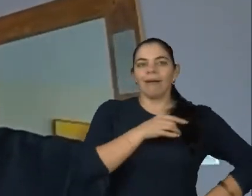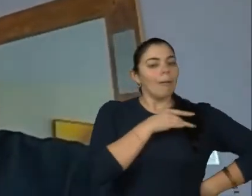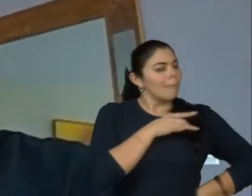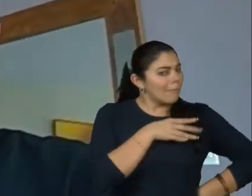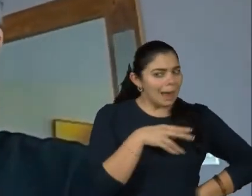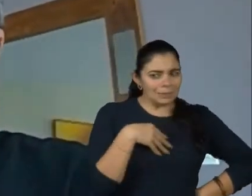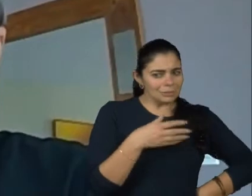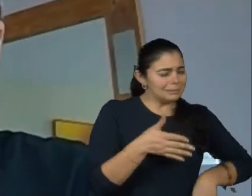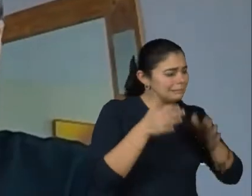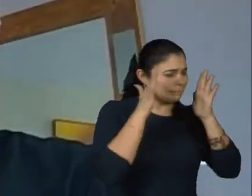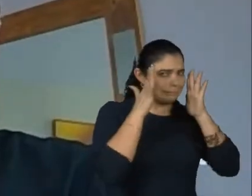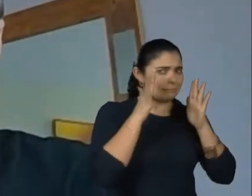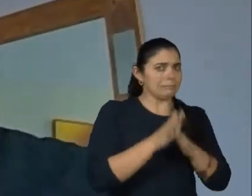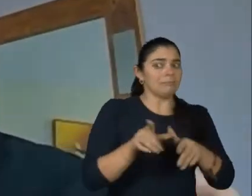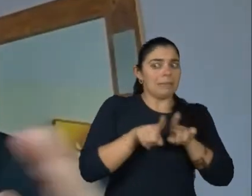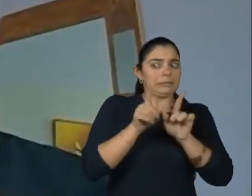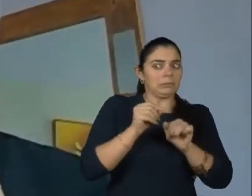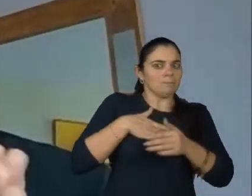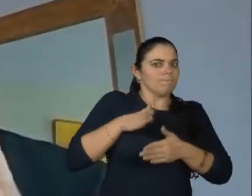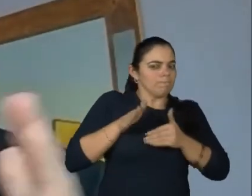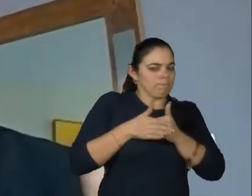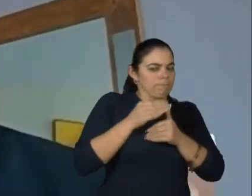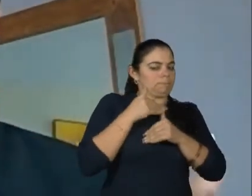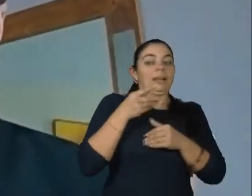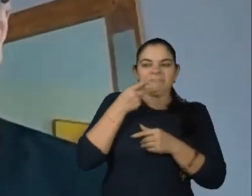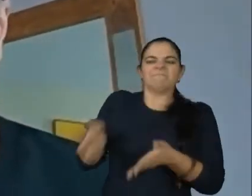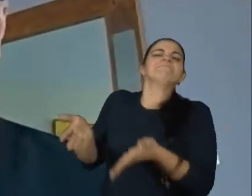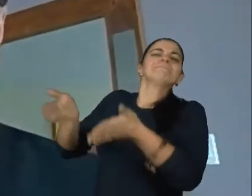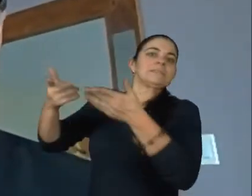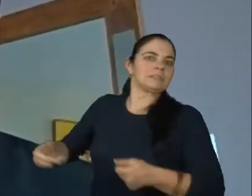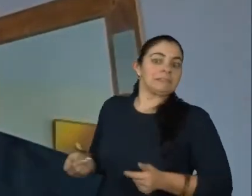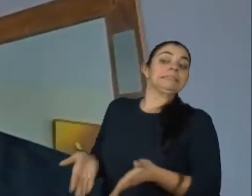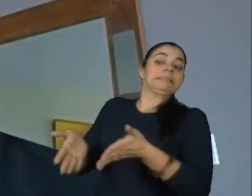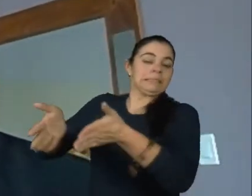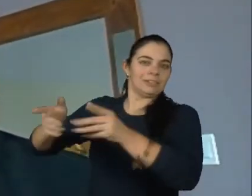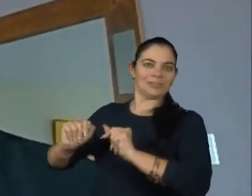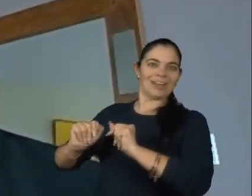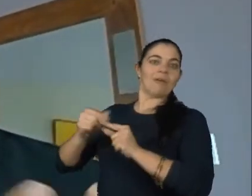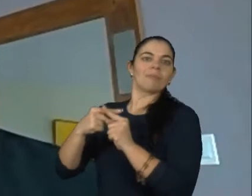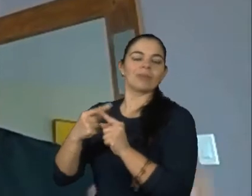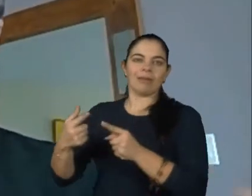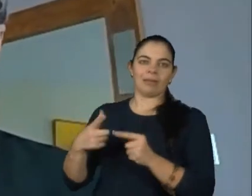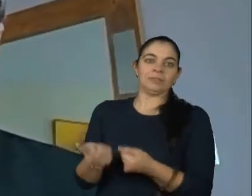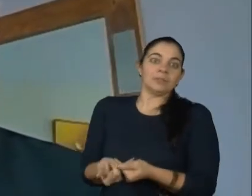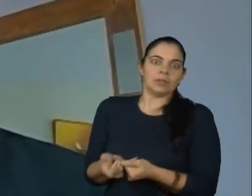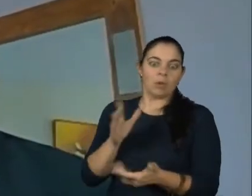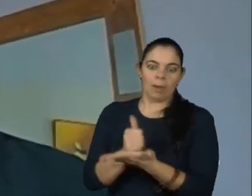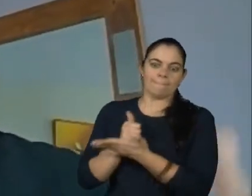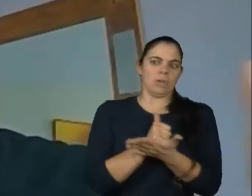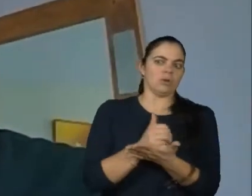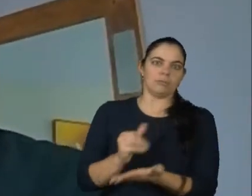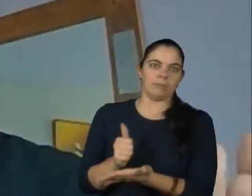permitia limitar. Aí, o que você monta? Na mediação dessa relação dela com a vida, a gente montava apoios,